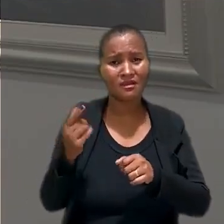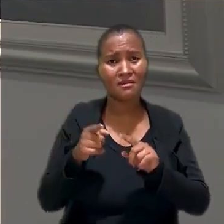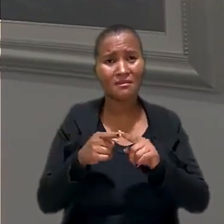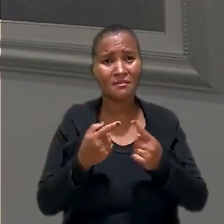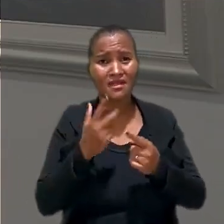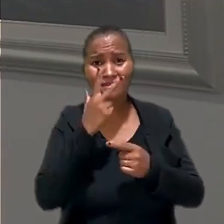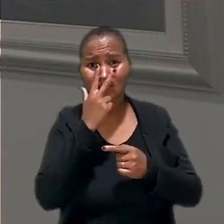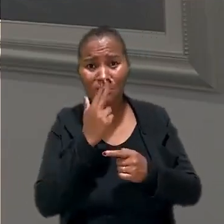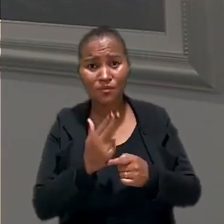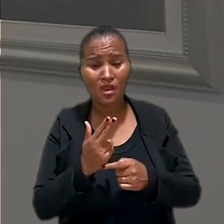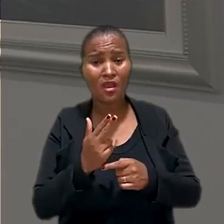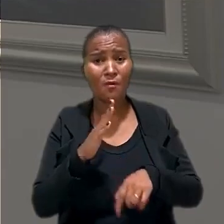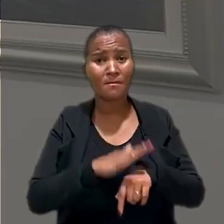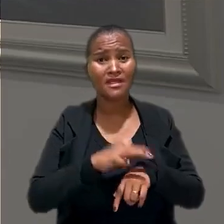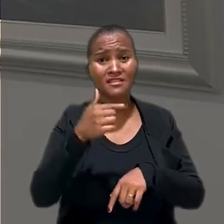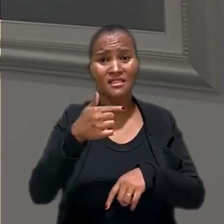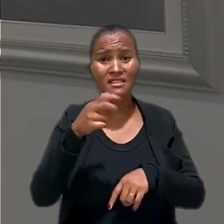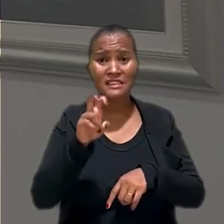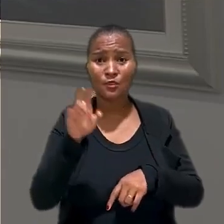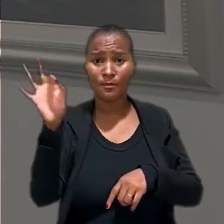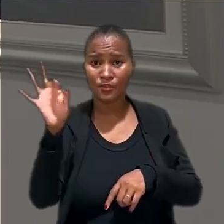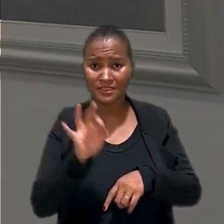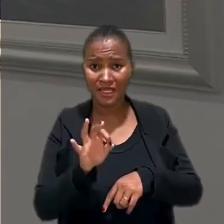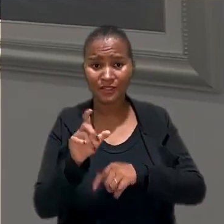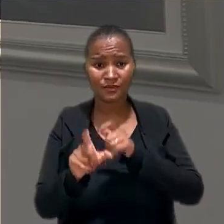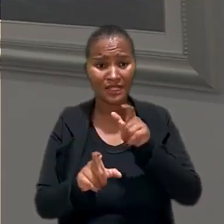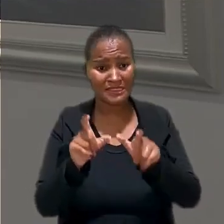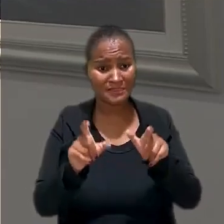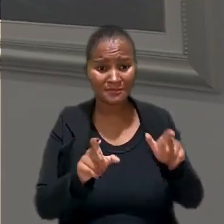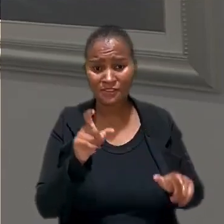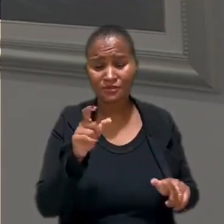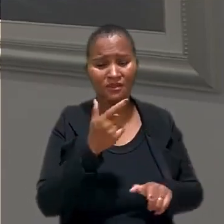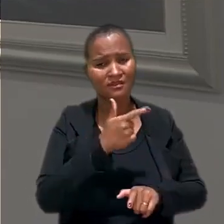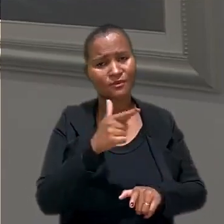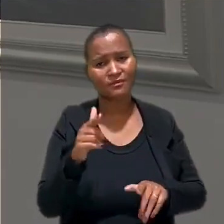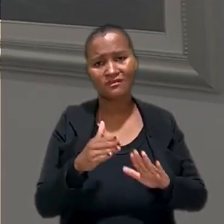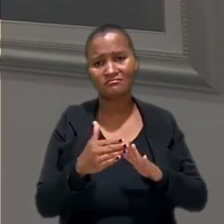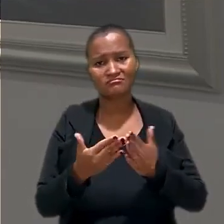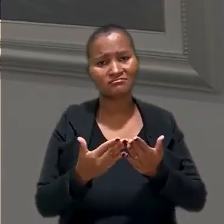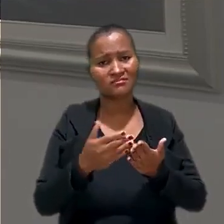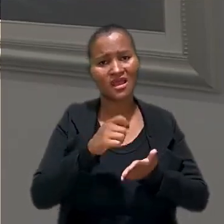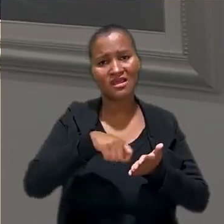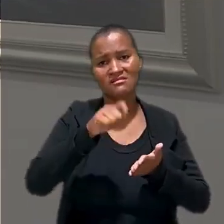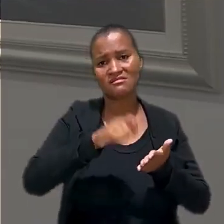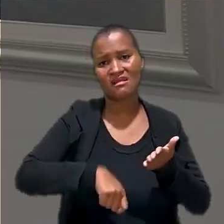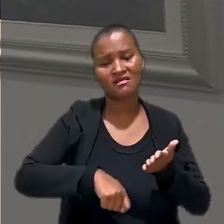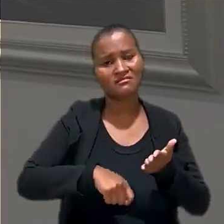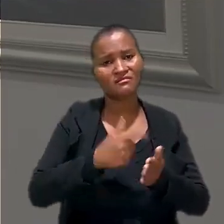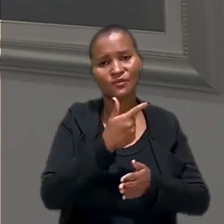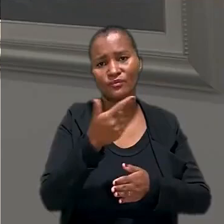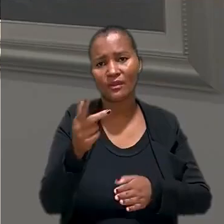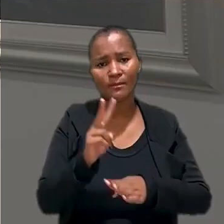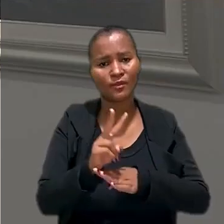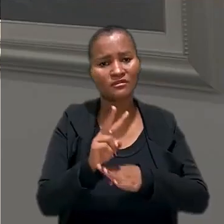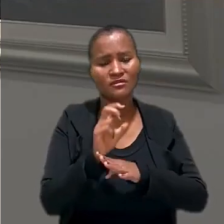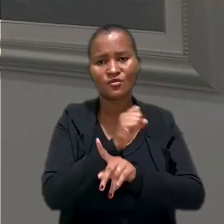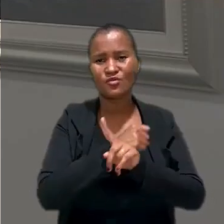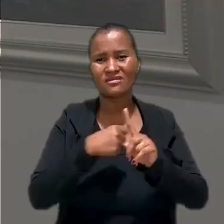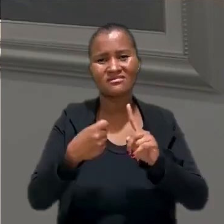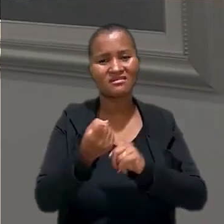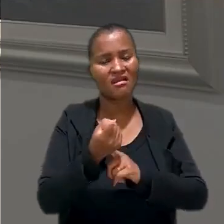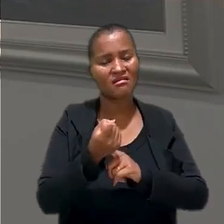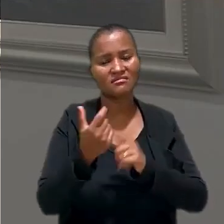mesmo assim, mais de 75% deles não têm carteira assinada, não têm proteção